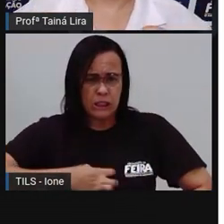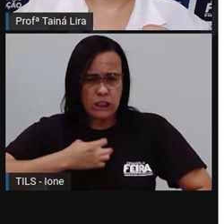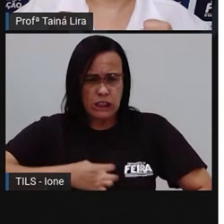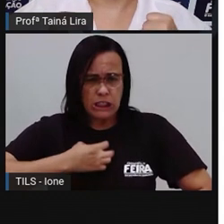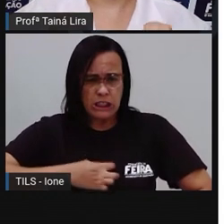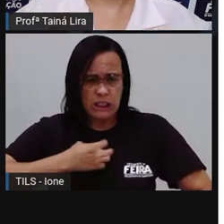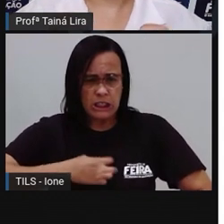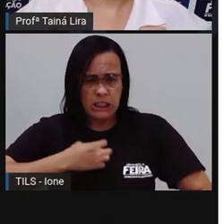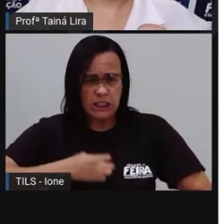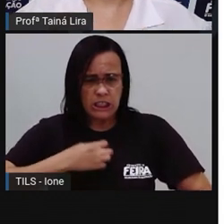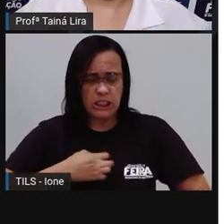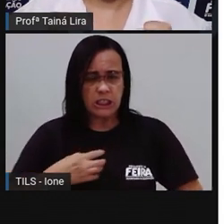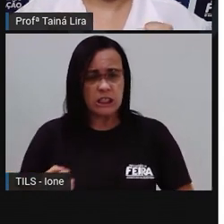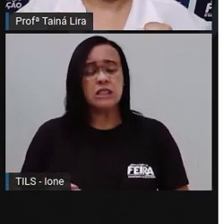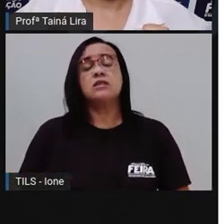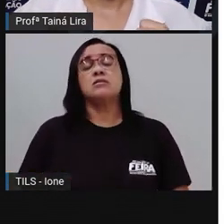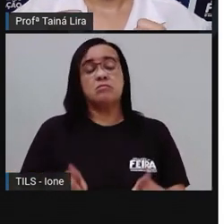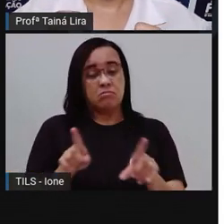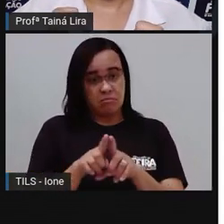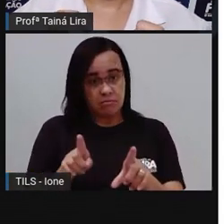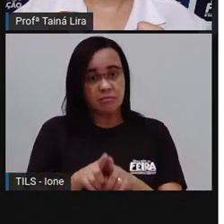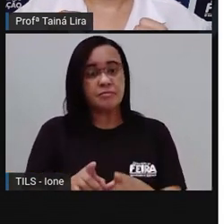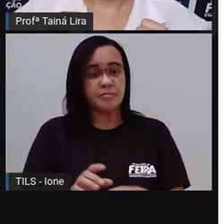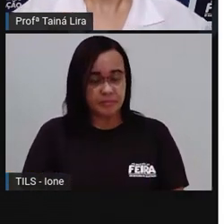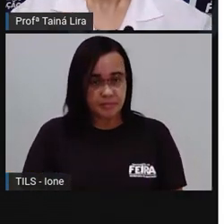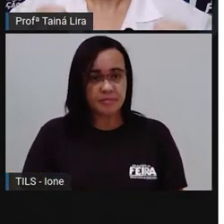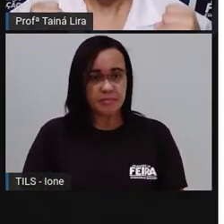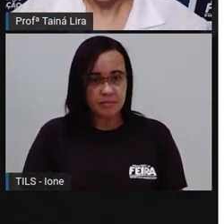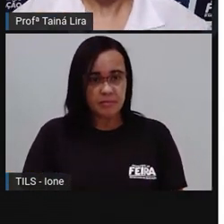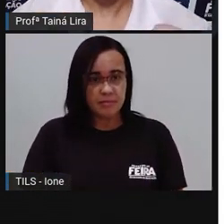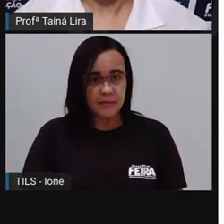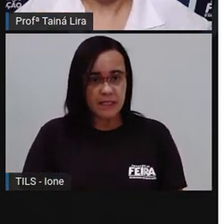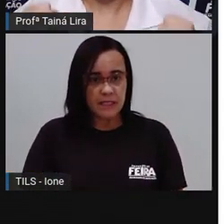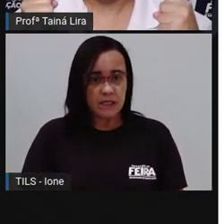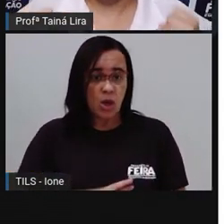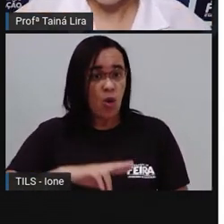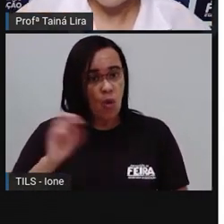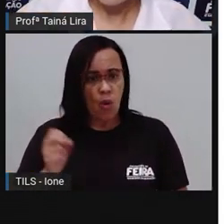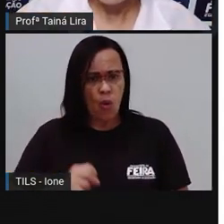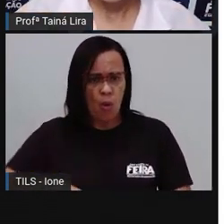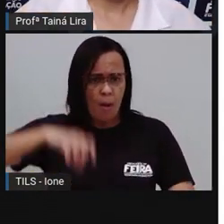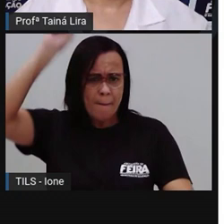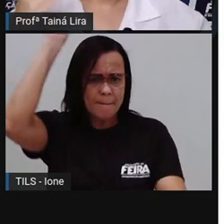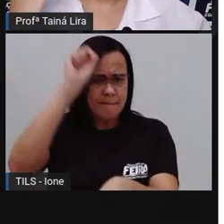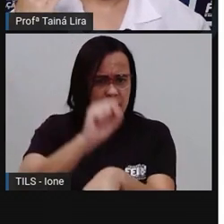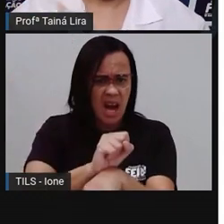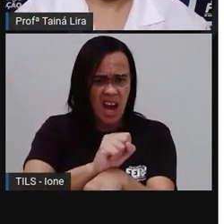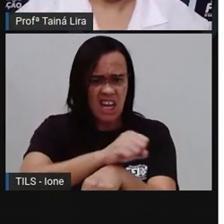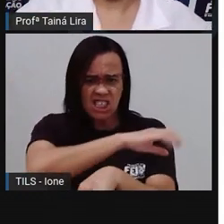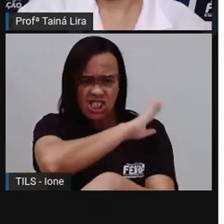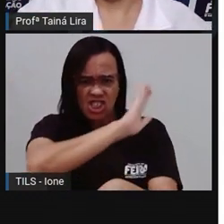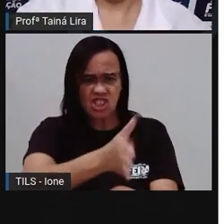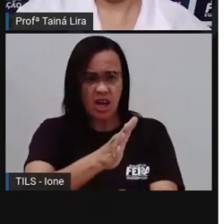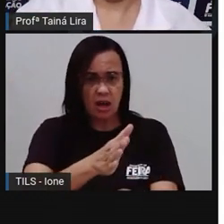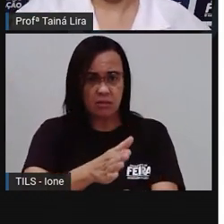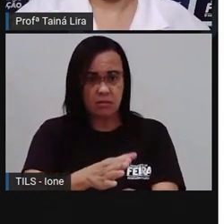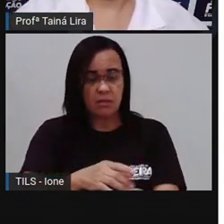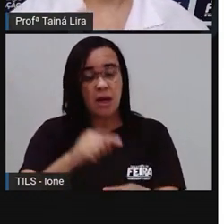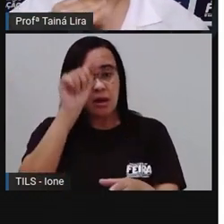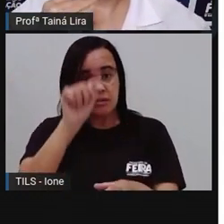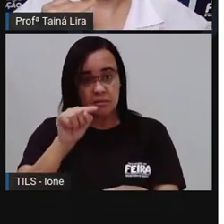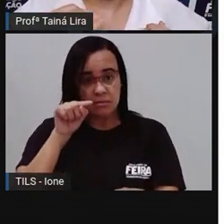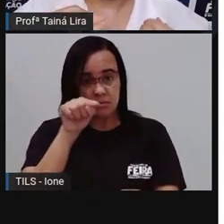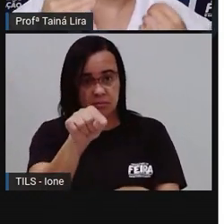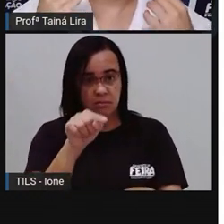posso falar bem alto aqui, Pare com isso já! E aí eu coloco uma exclamação no